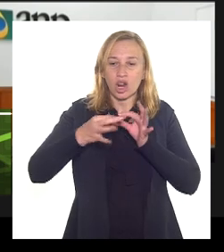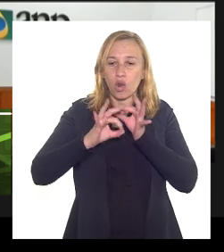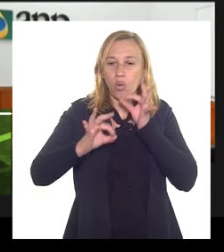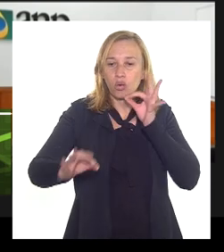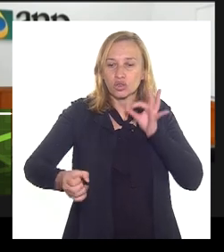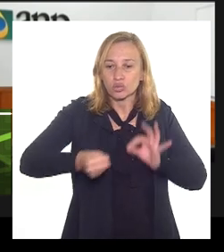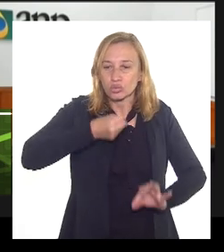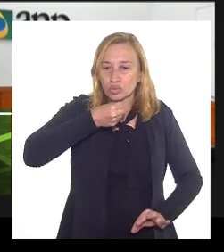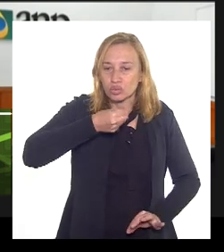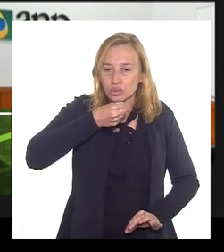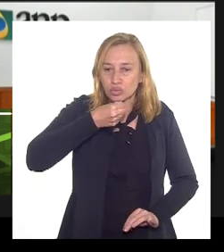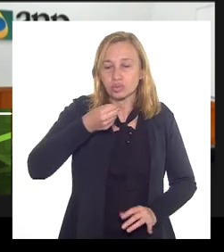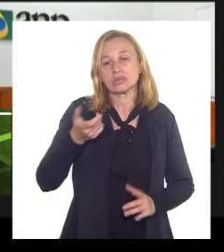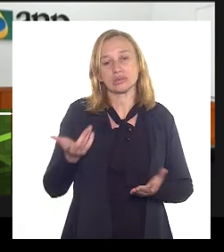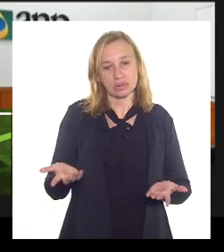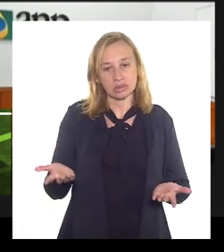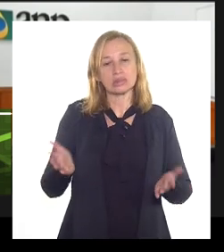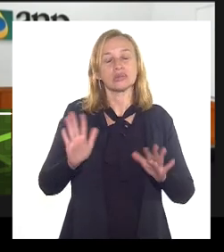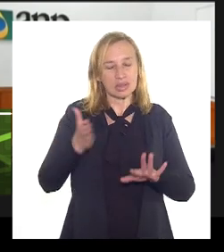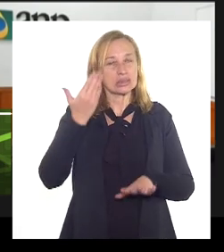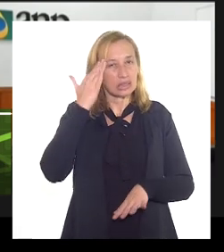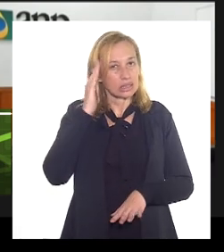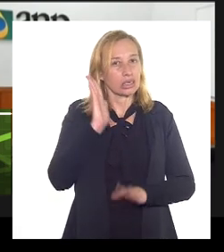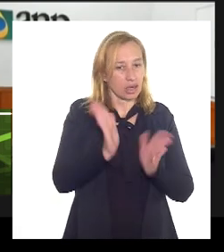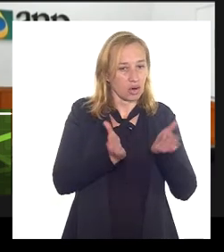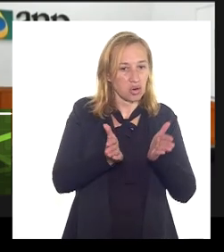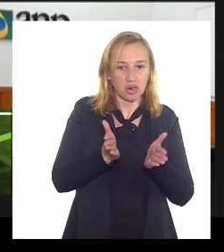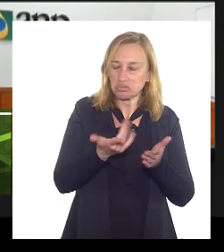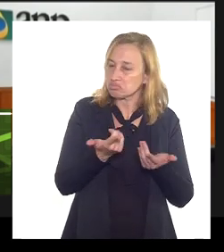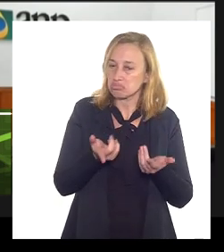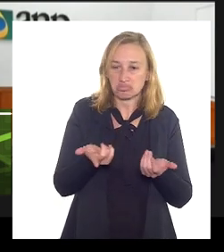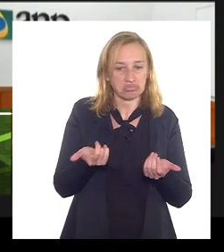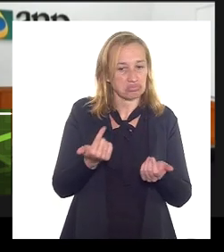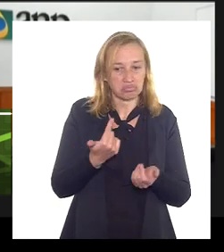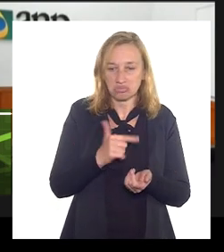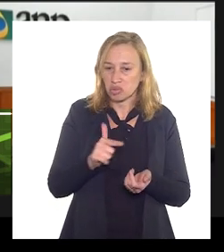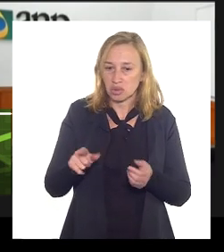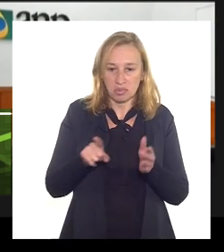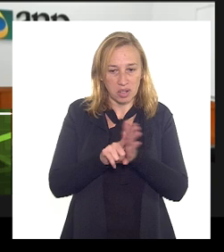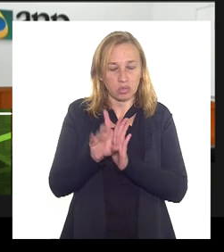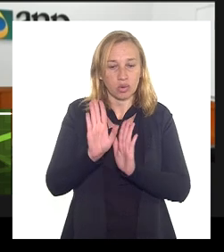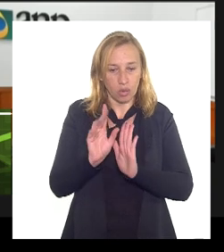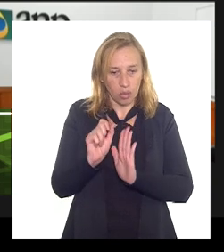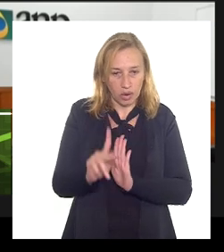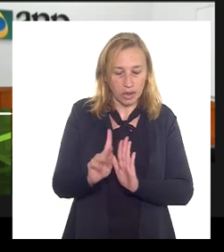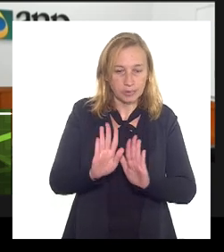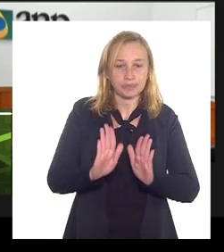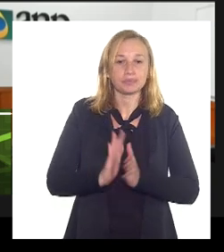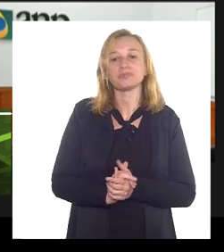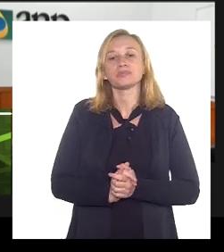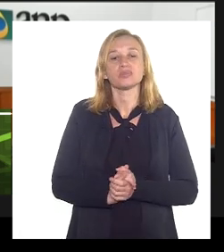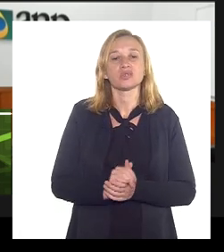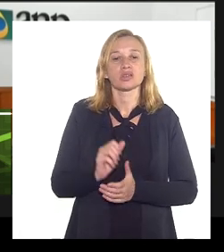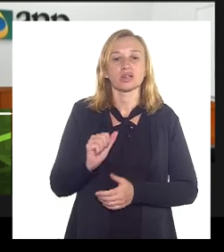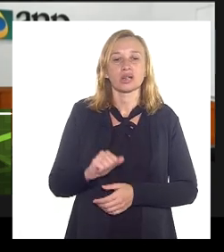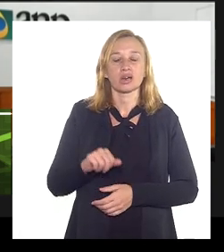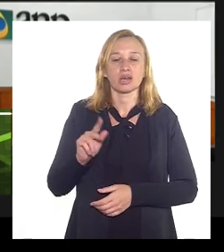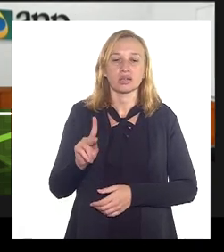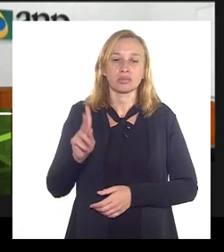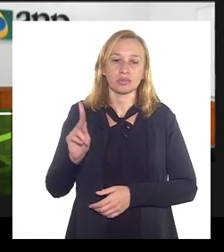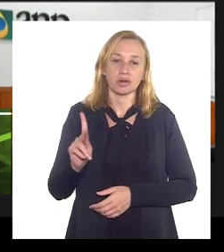talvez mas já entendi que você não tem nesse momento nenhum questionamento mas eu votei em relação a NP já já